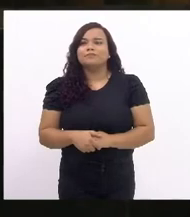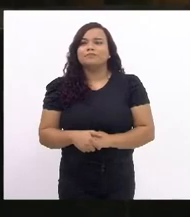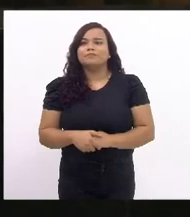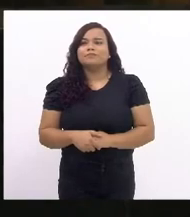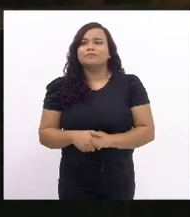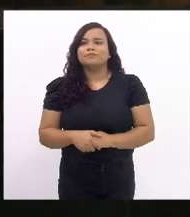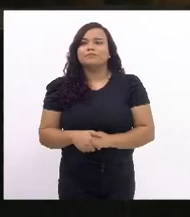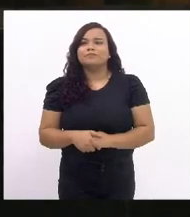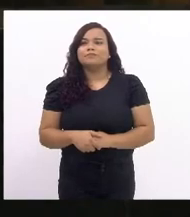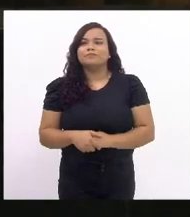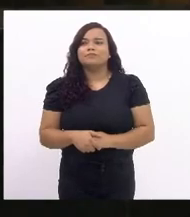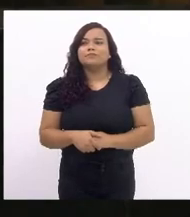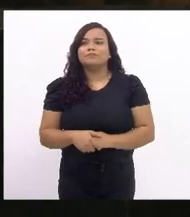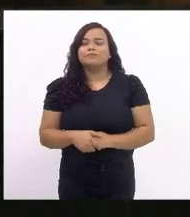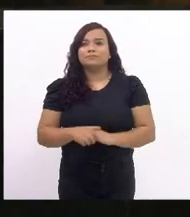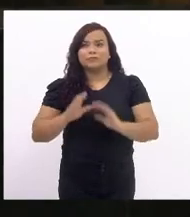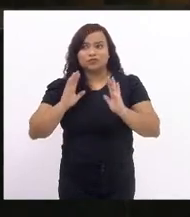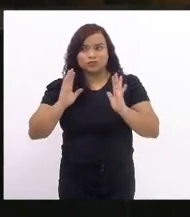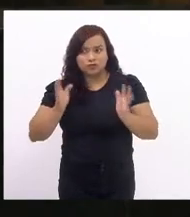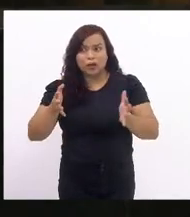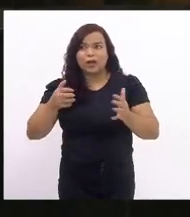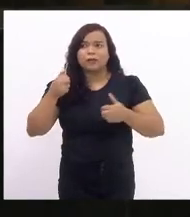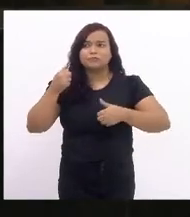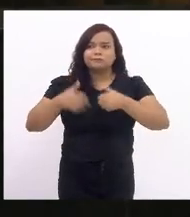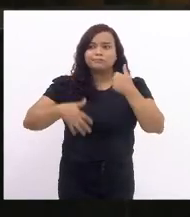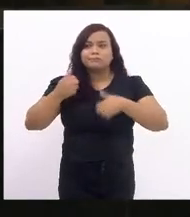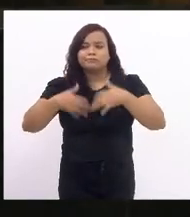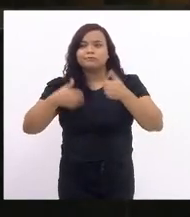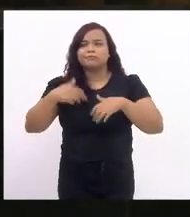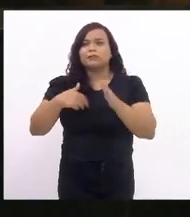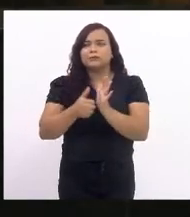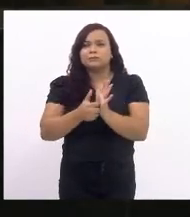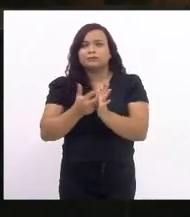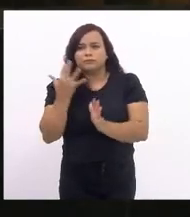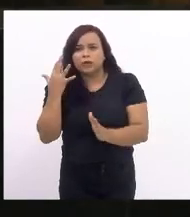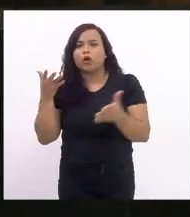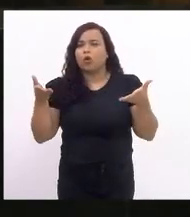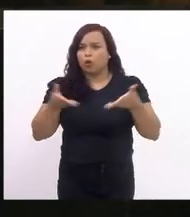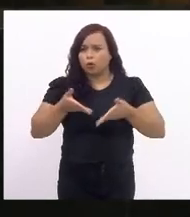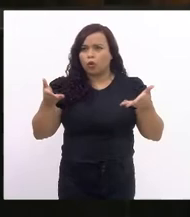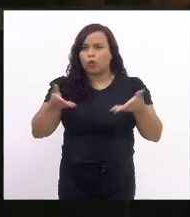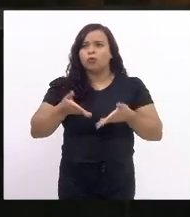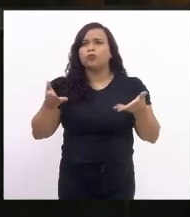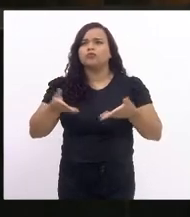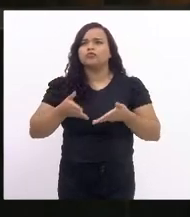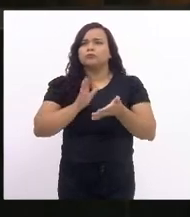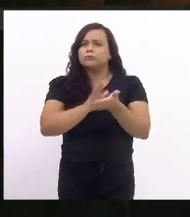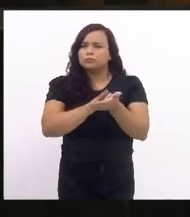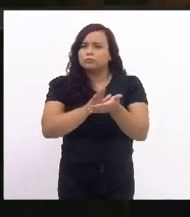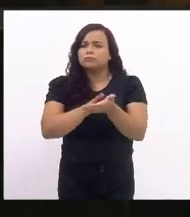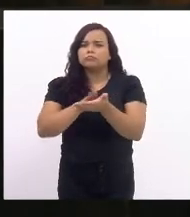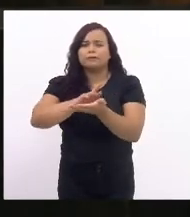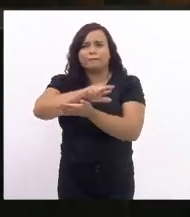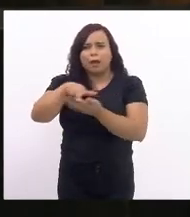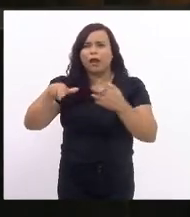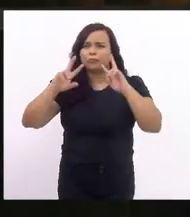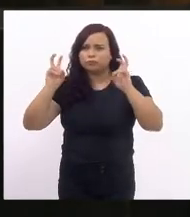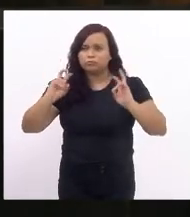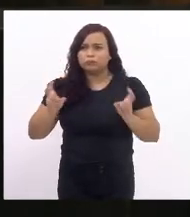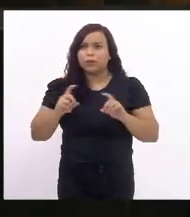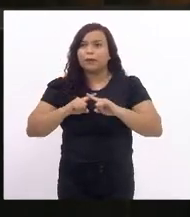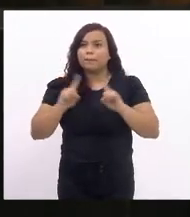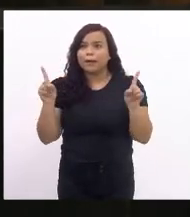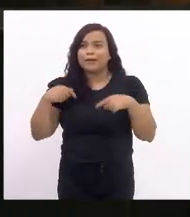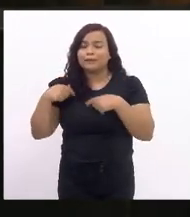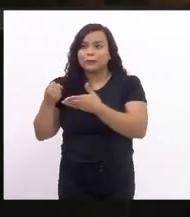Já fiz uso da palavra aqui hoje várias vezes para parabenizar diversos assuntos, mas esse que eu